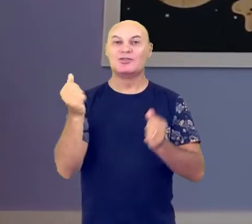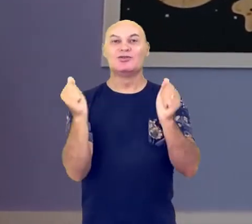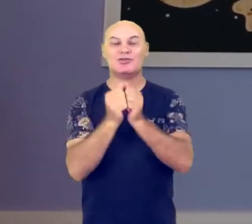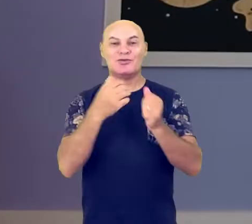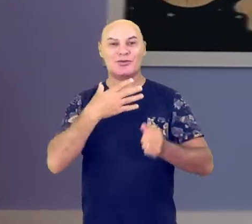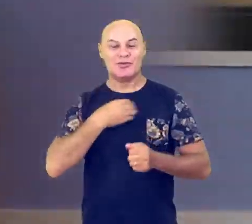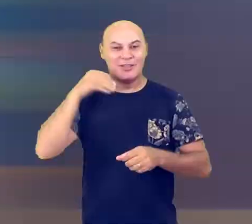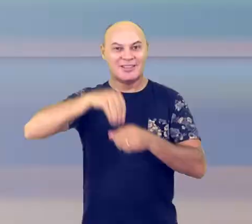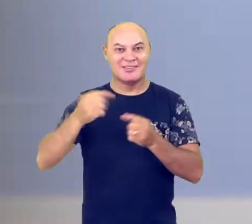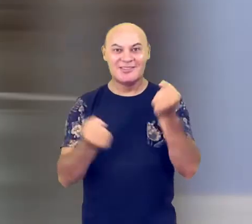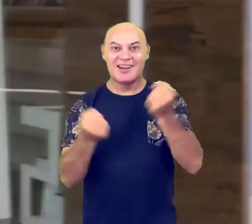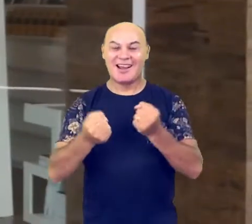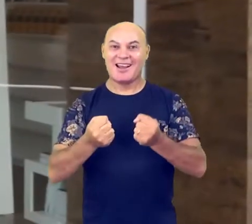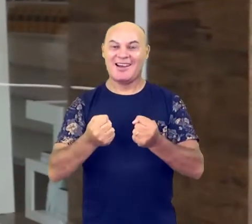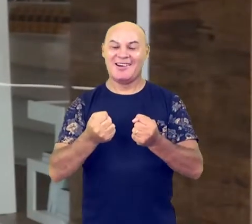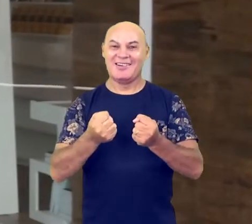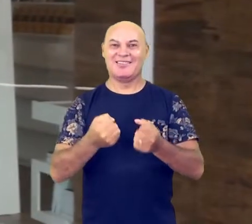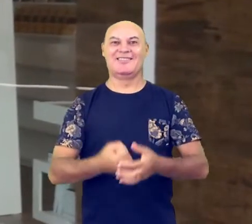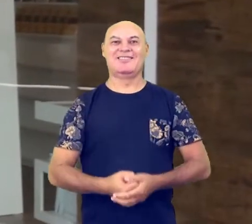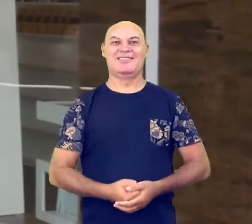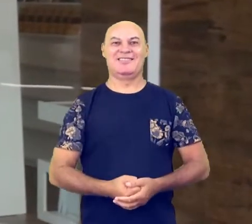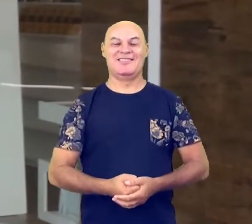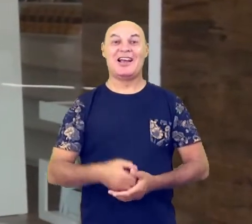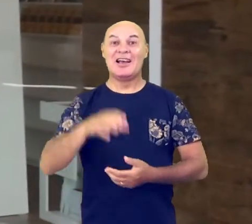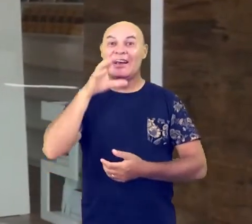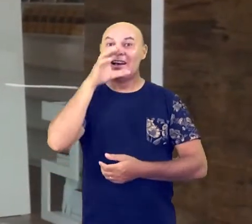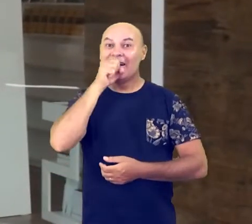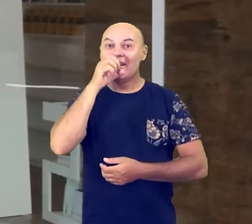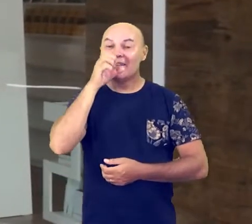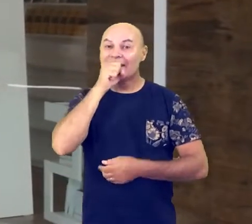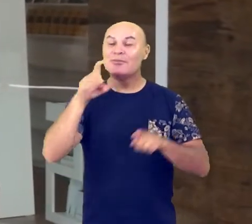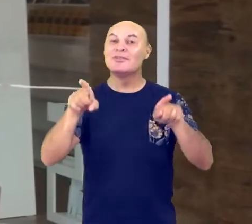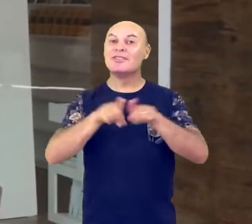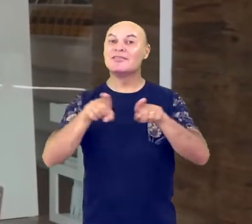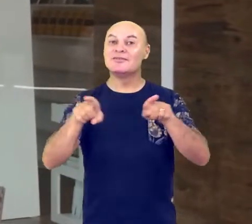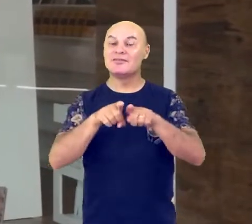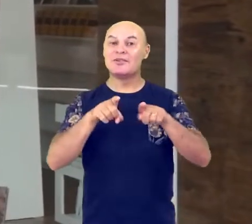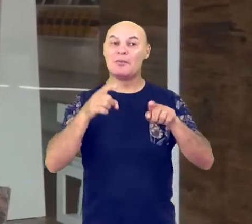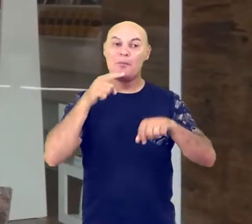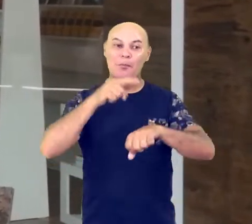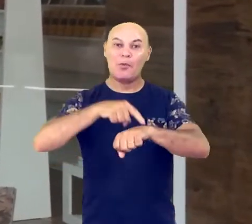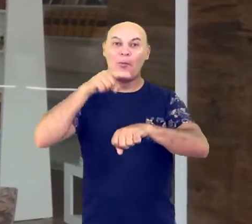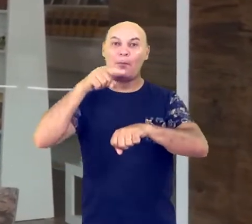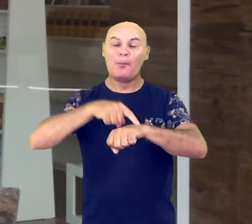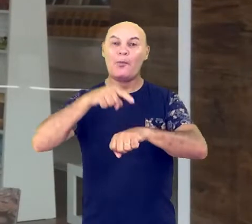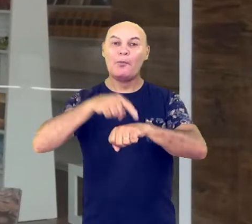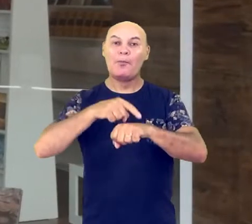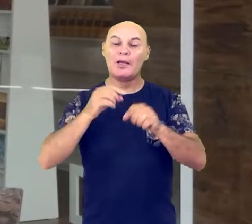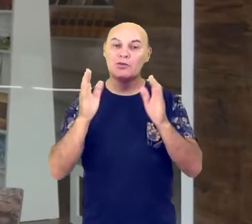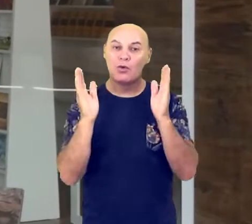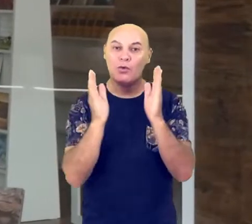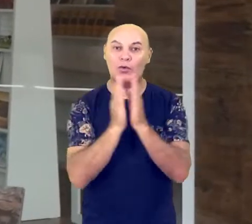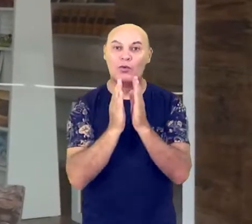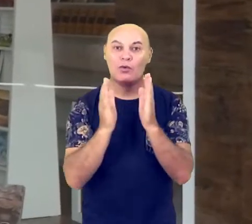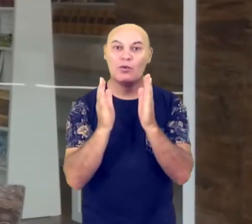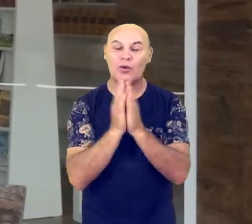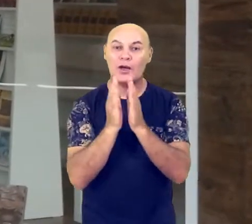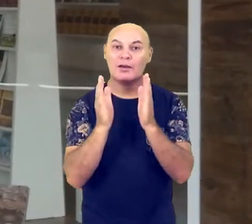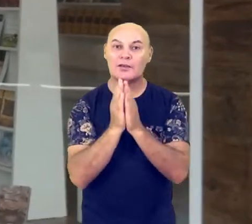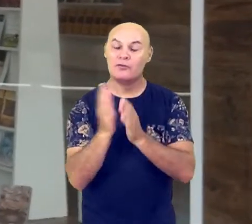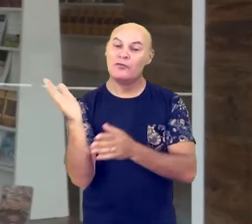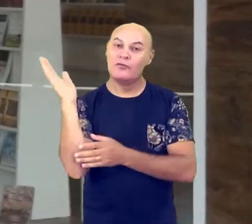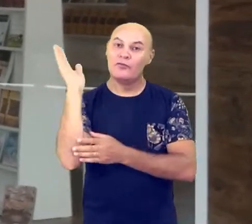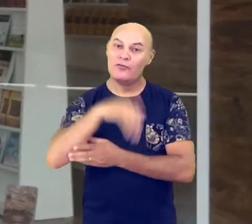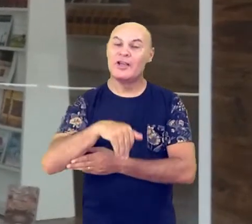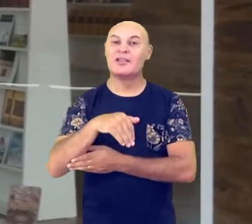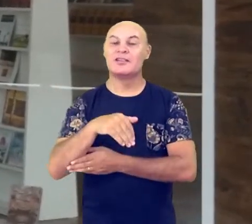receber essa surpresa. Amados, no sábado nós vamos ter como igreja um momento de oração. Venha, nós estaremos te